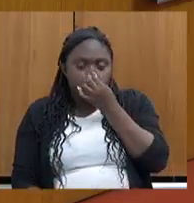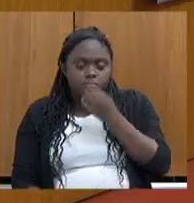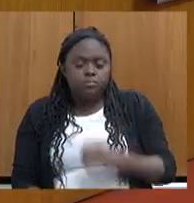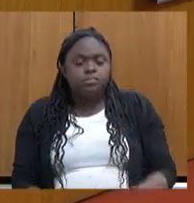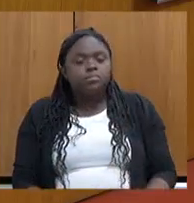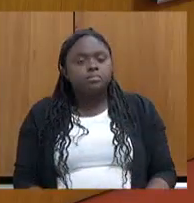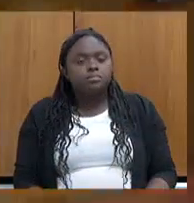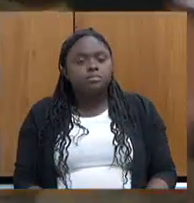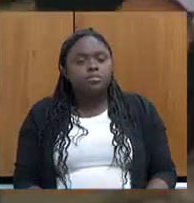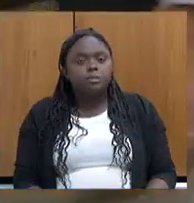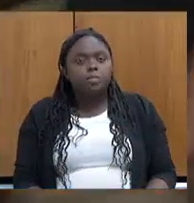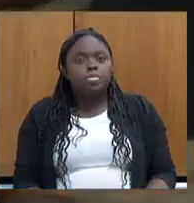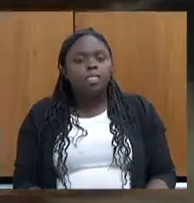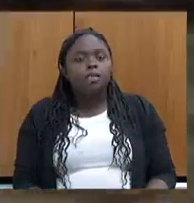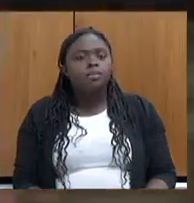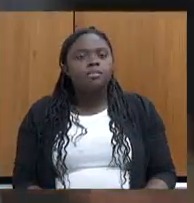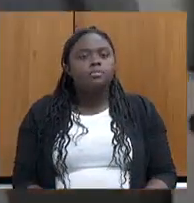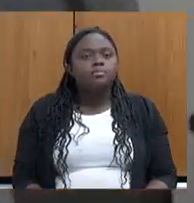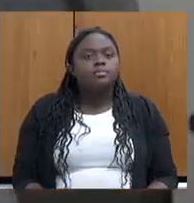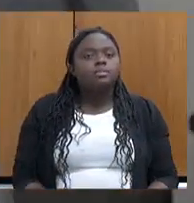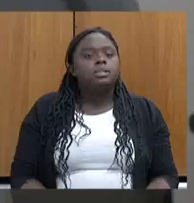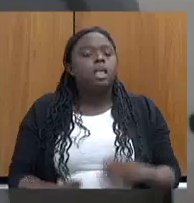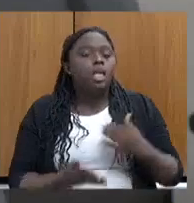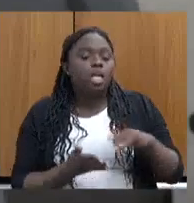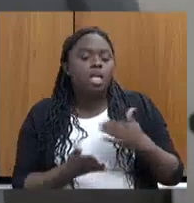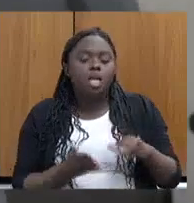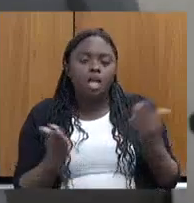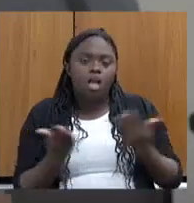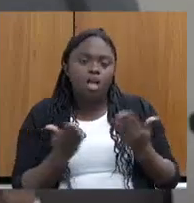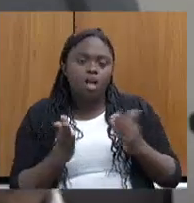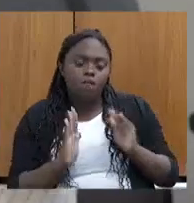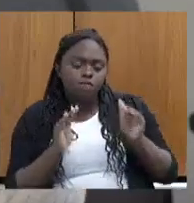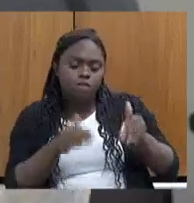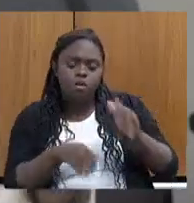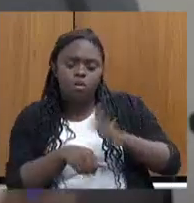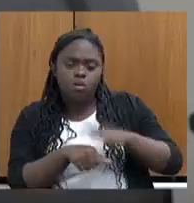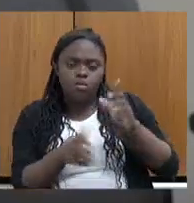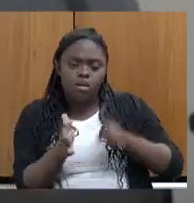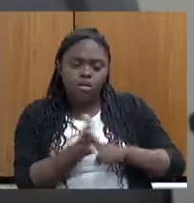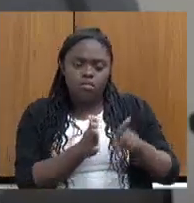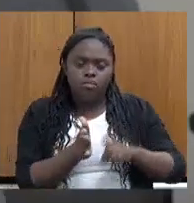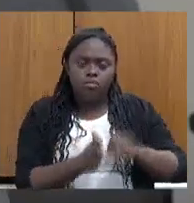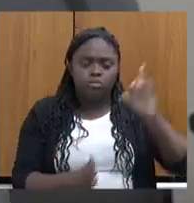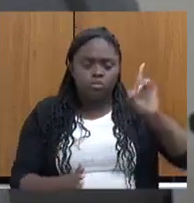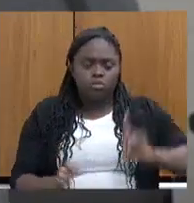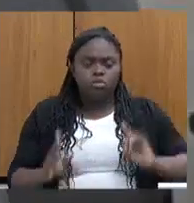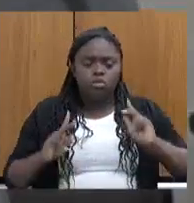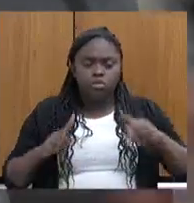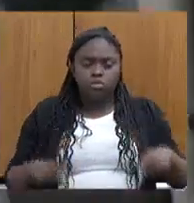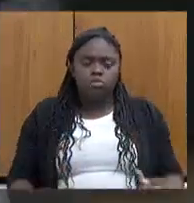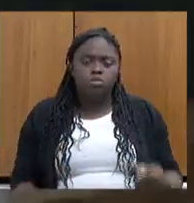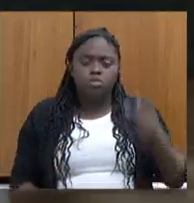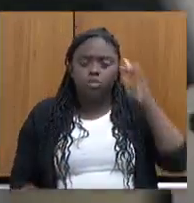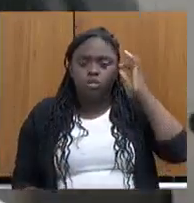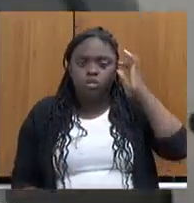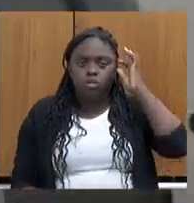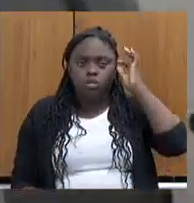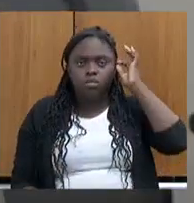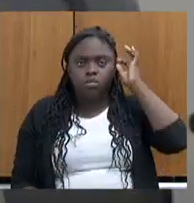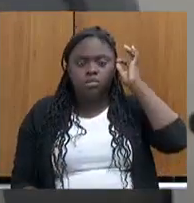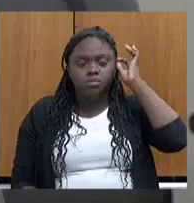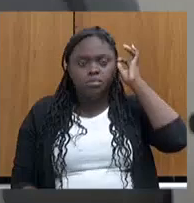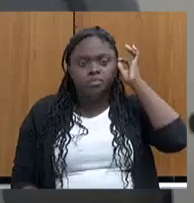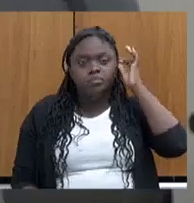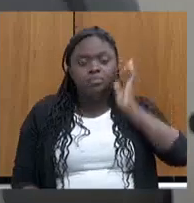Secretária, eu vou concentrar um pouco mais as perguntas no Direitos Humanos e